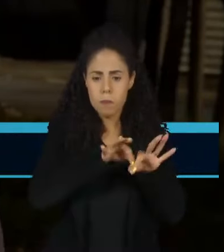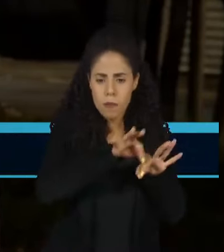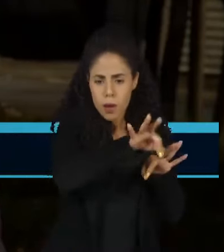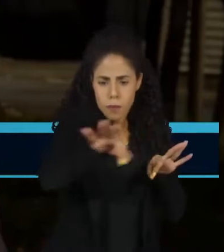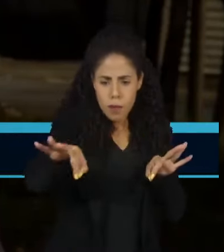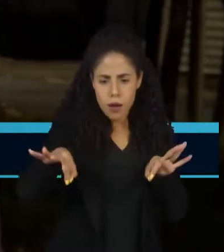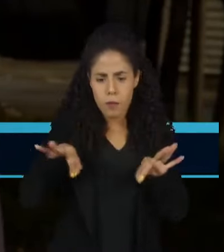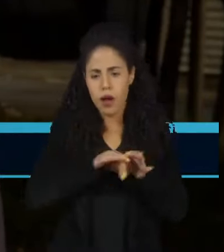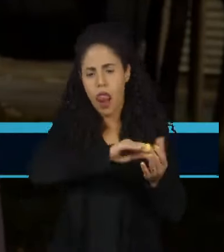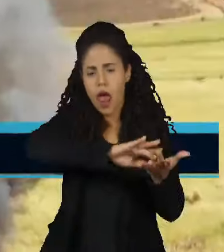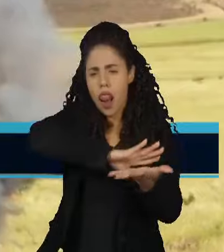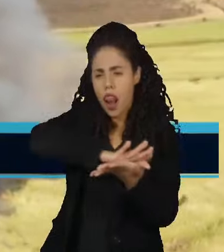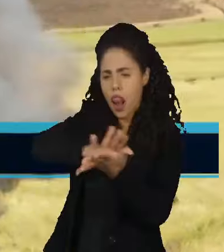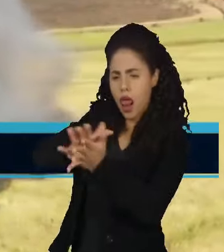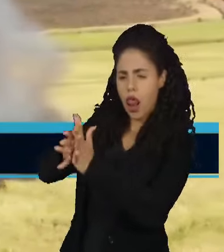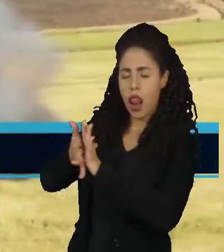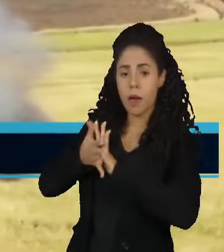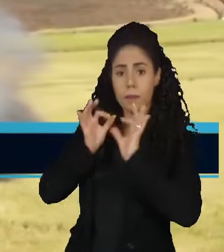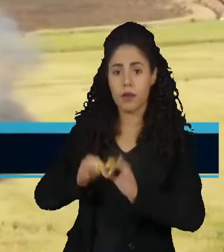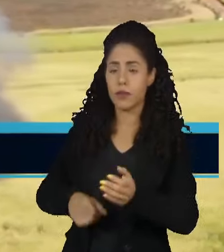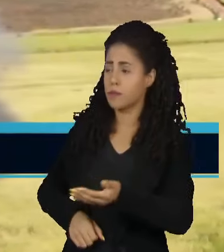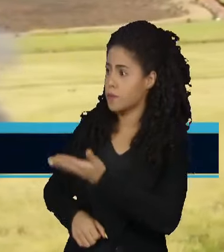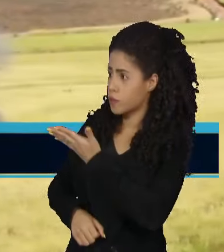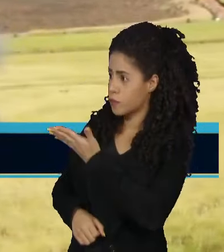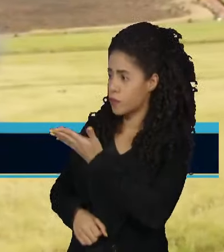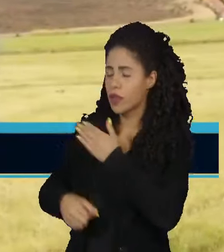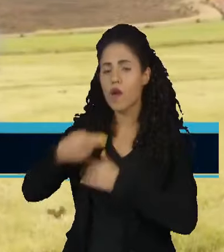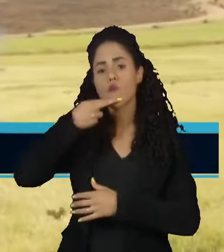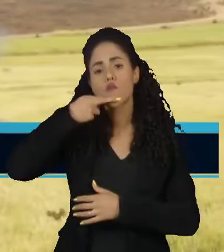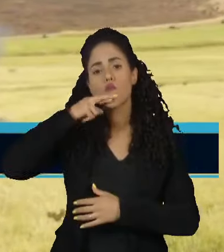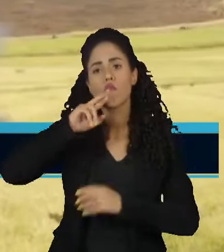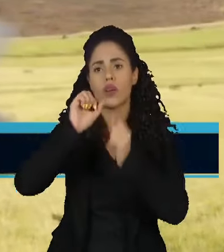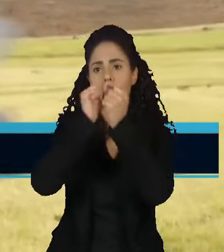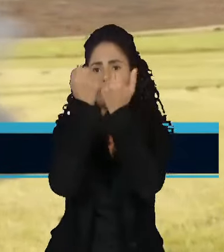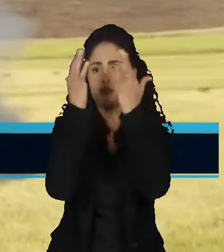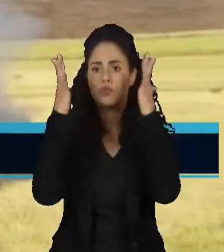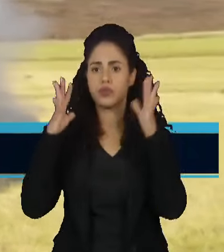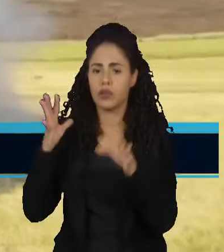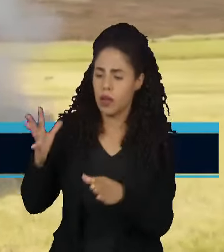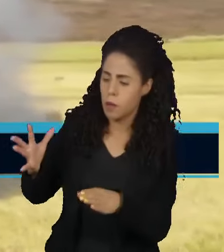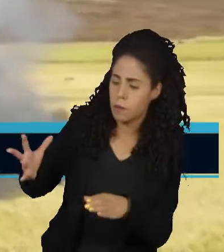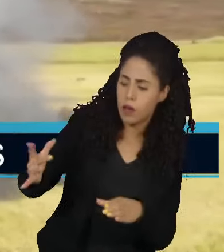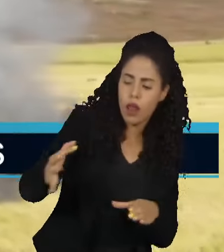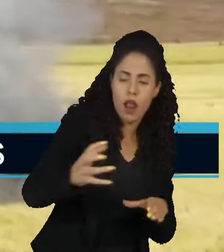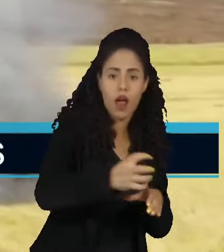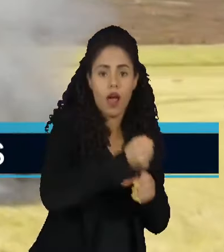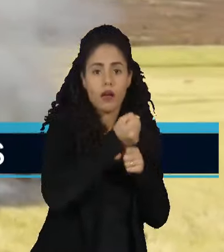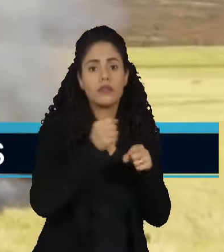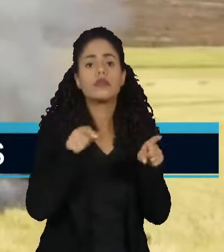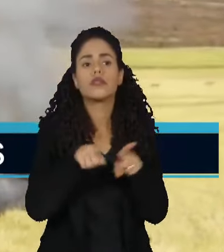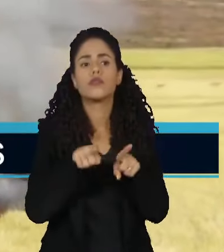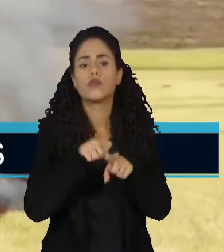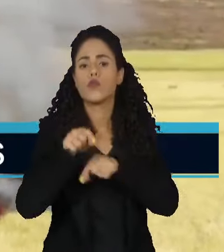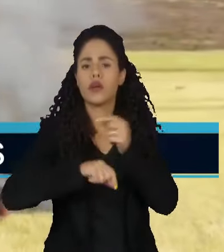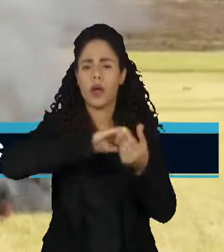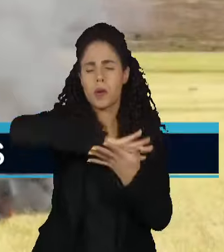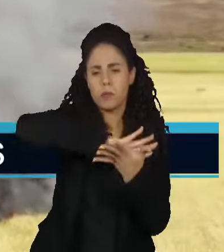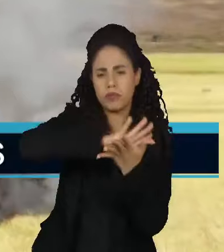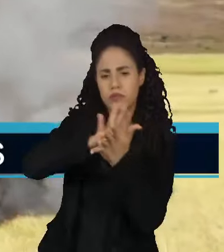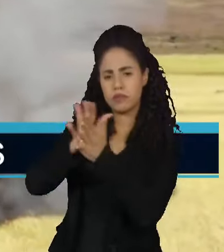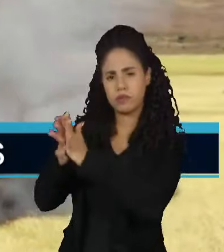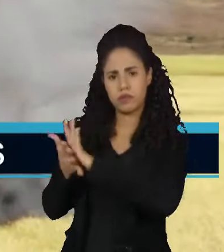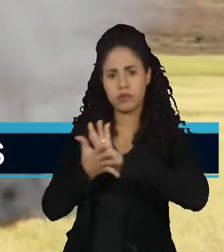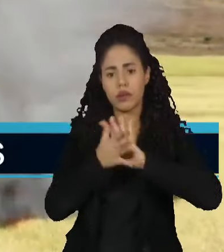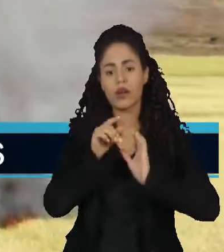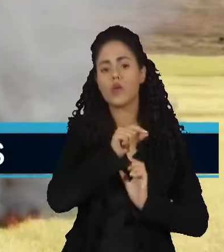totalmente queimados. O fogo não só queimou a cana que estava plantada e seria colhida nesta safra, mas também destruiu rebrotas que